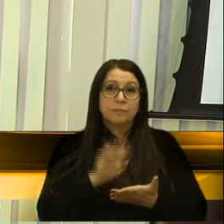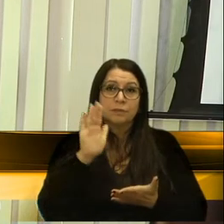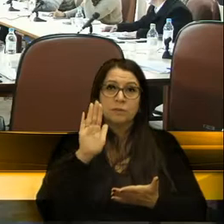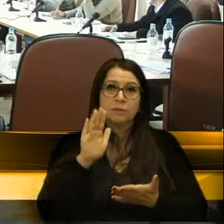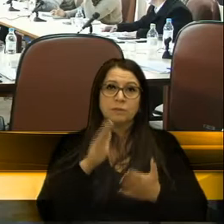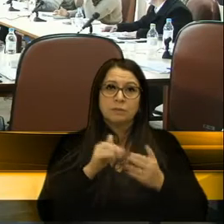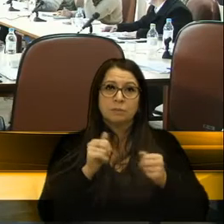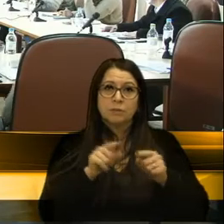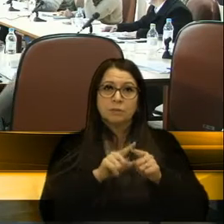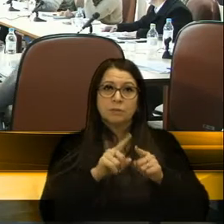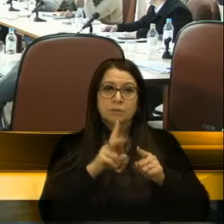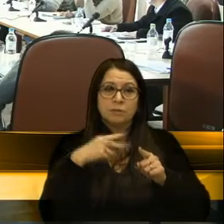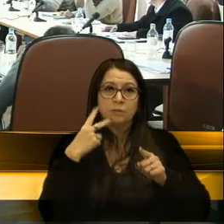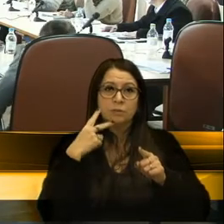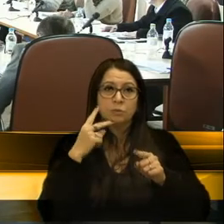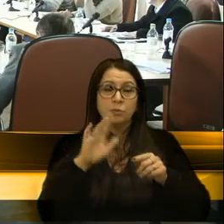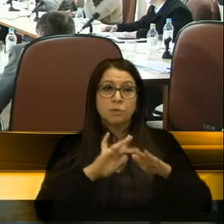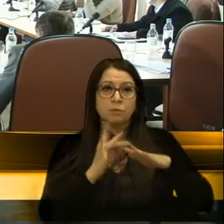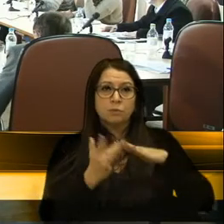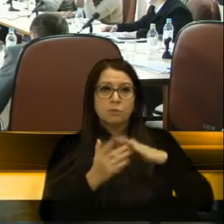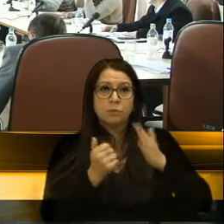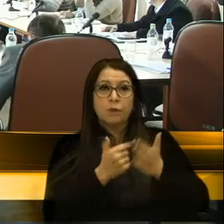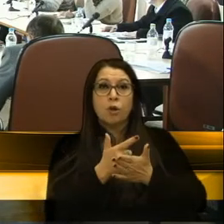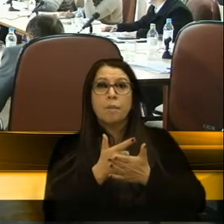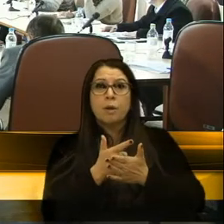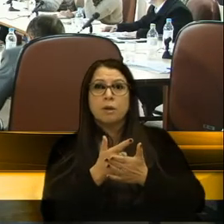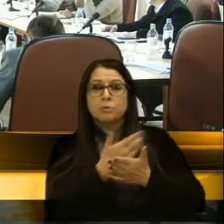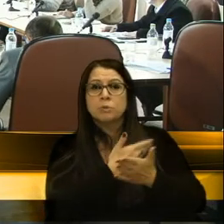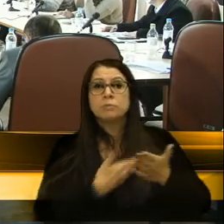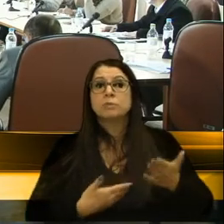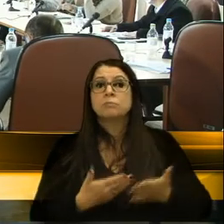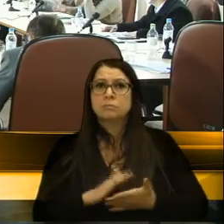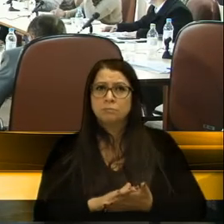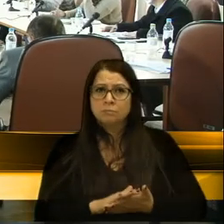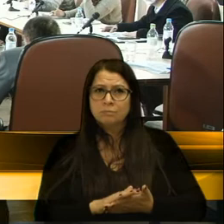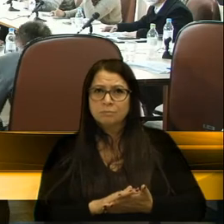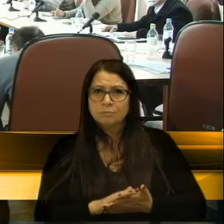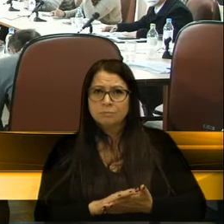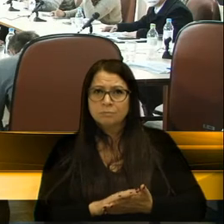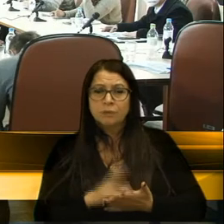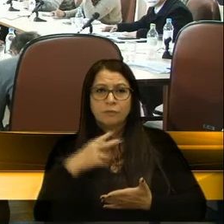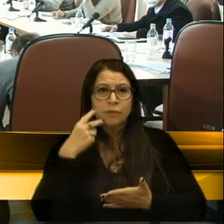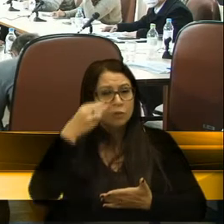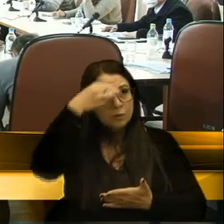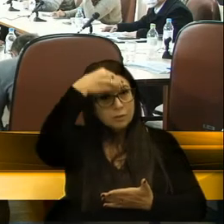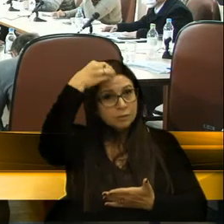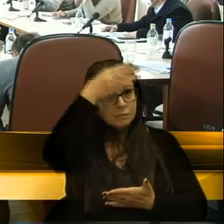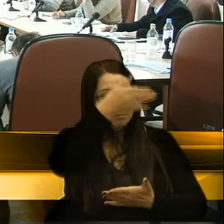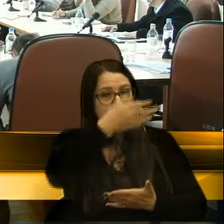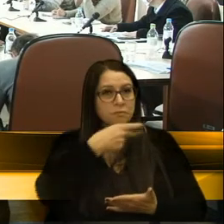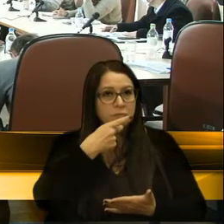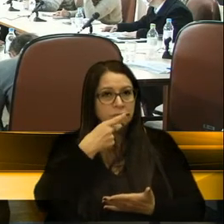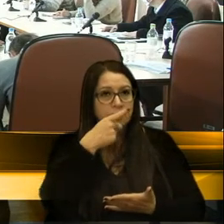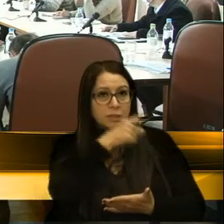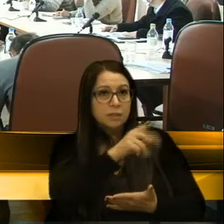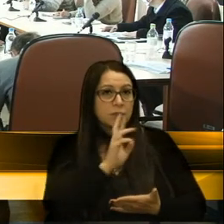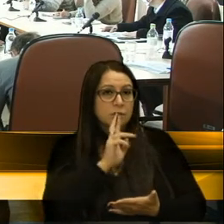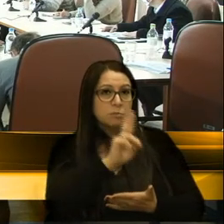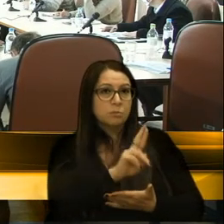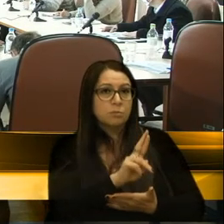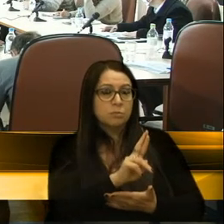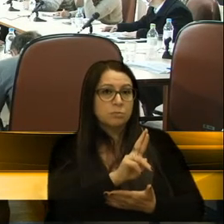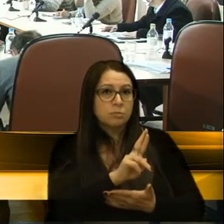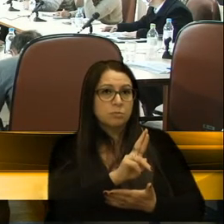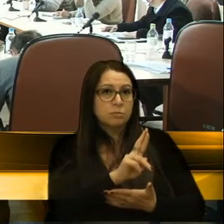Peço que o vereador diga quais são os veículos de imprensa que foram comprados pelo governador. O vereador Kiko Girardi está com a palavra e ele responderá